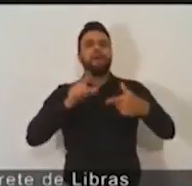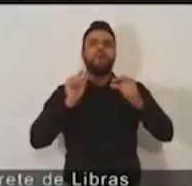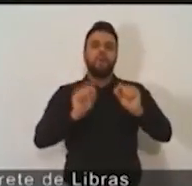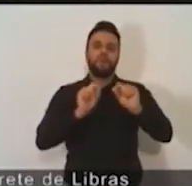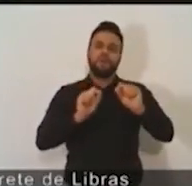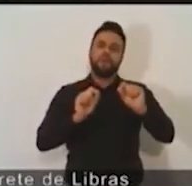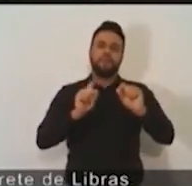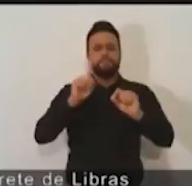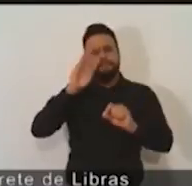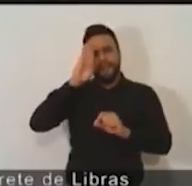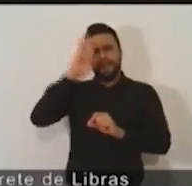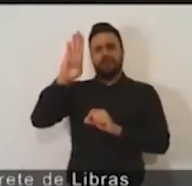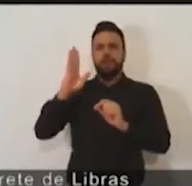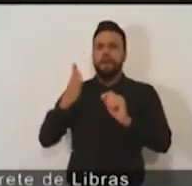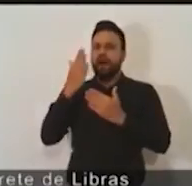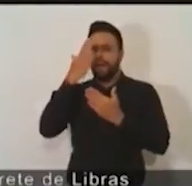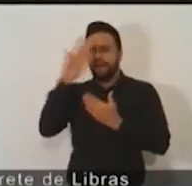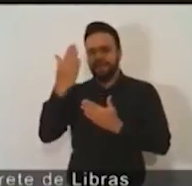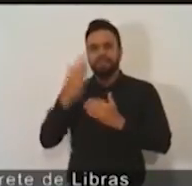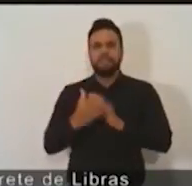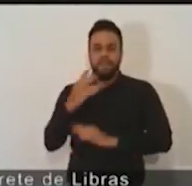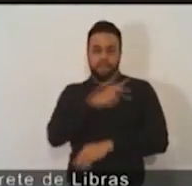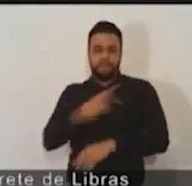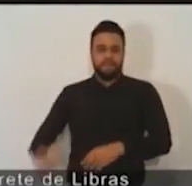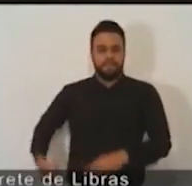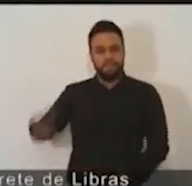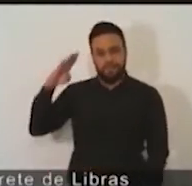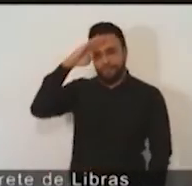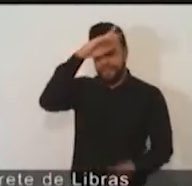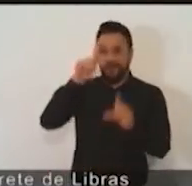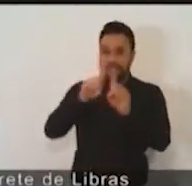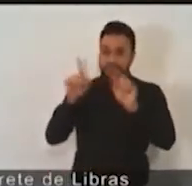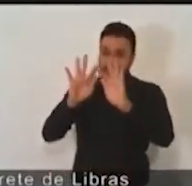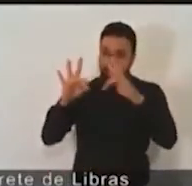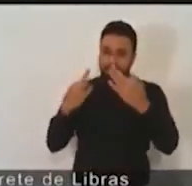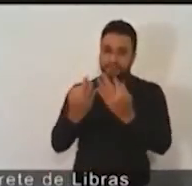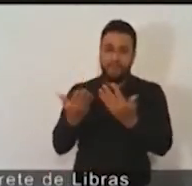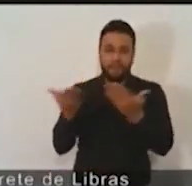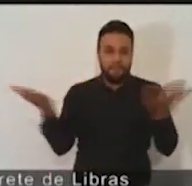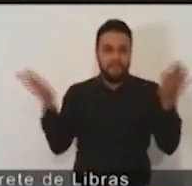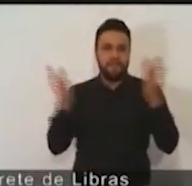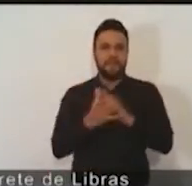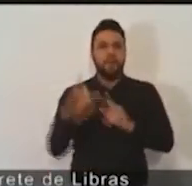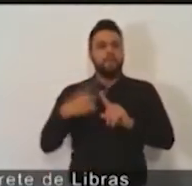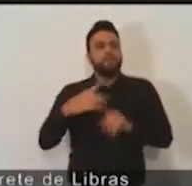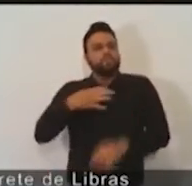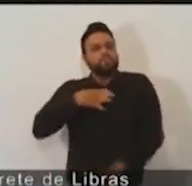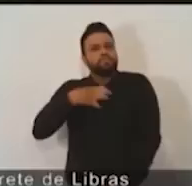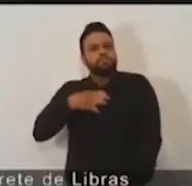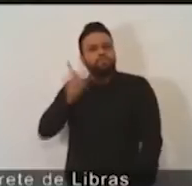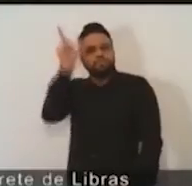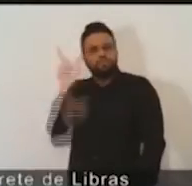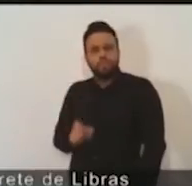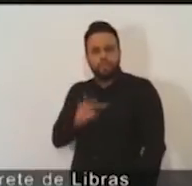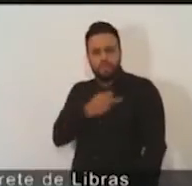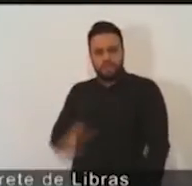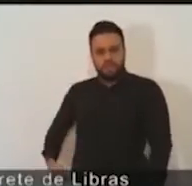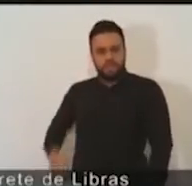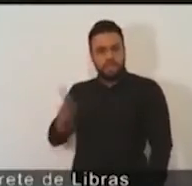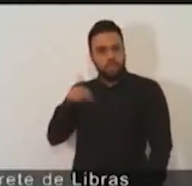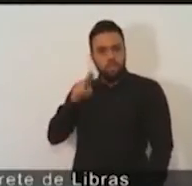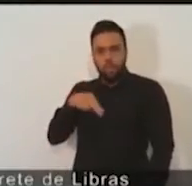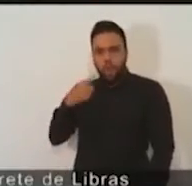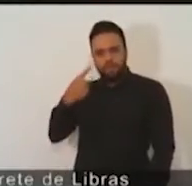Presidente da República, a sua família toda. O seu gesto é um gesto nunca visto. E diz a palavra do Senhor também,